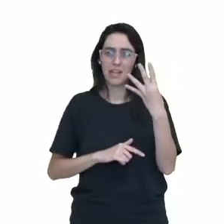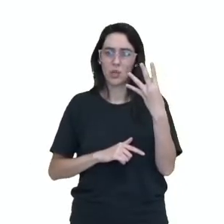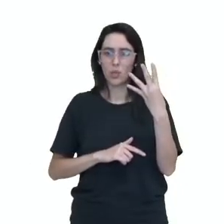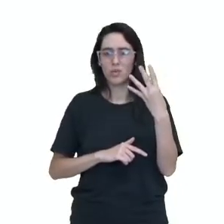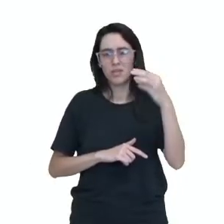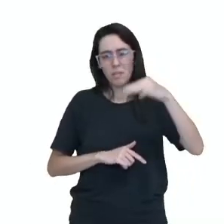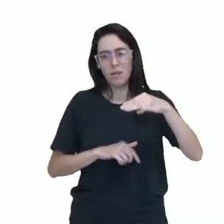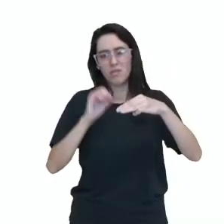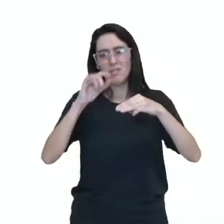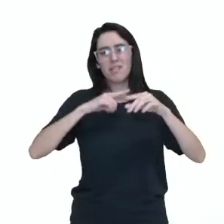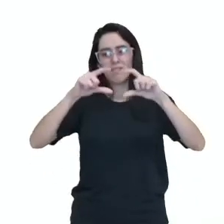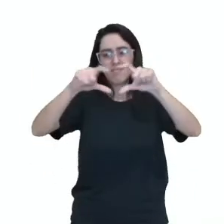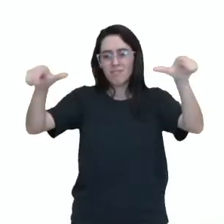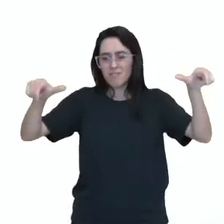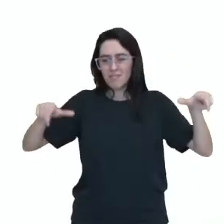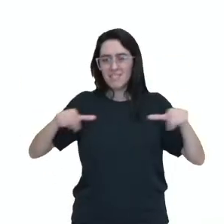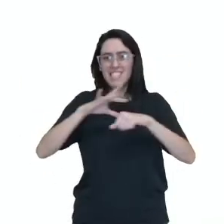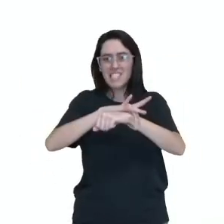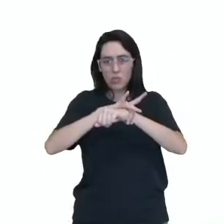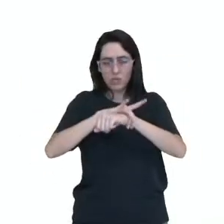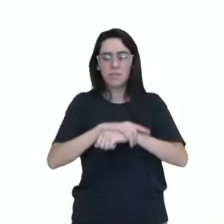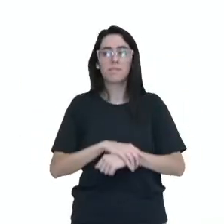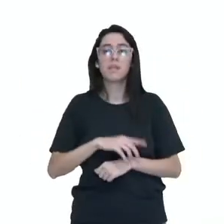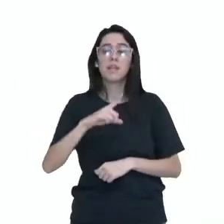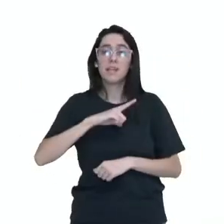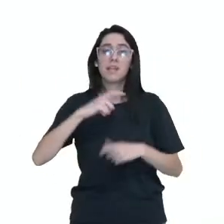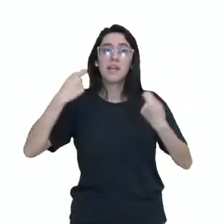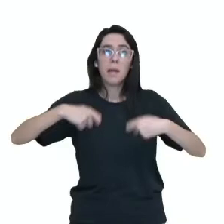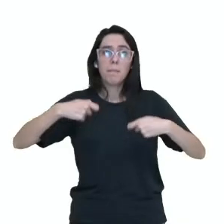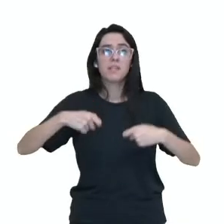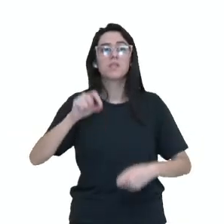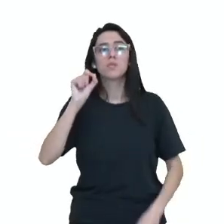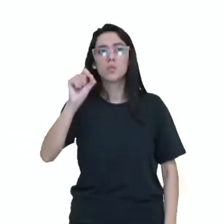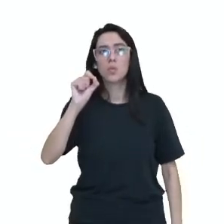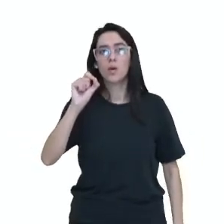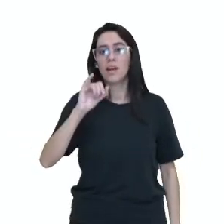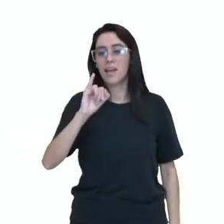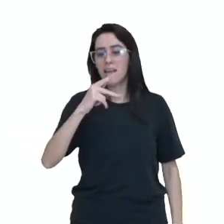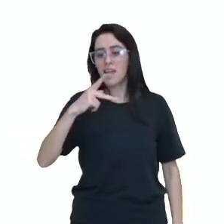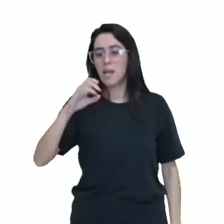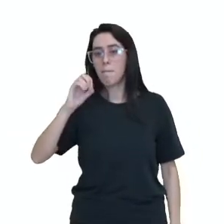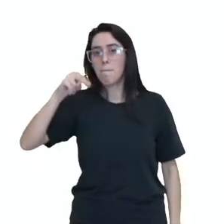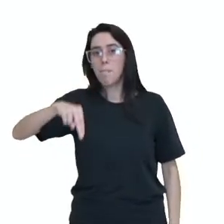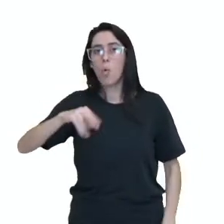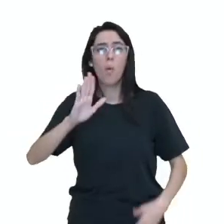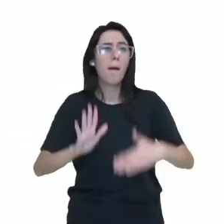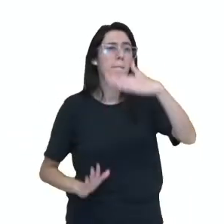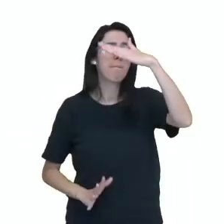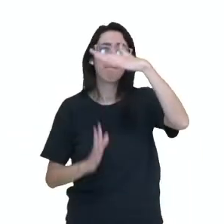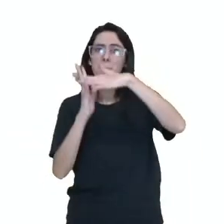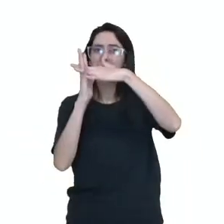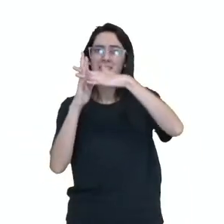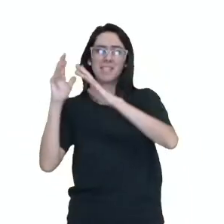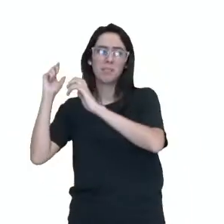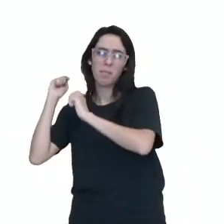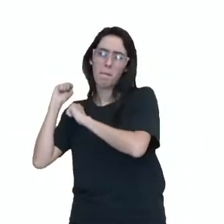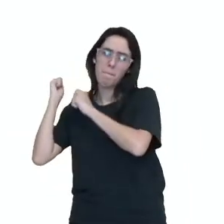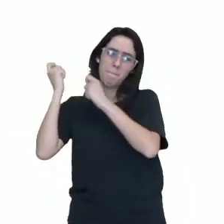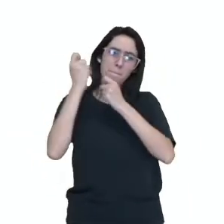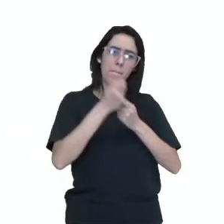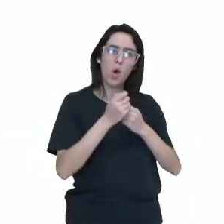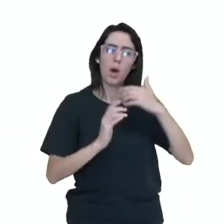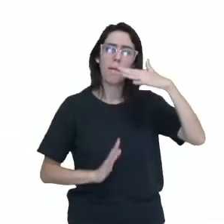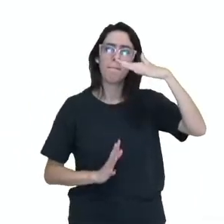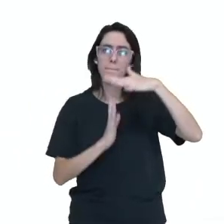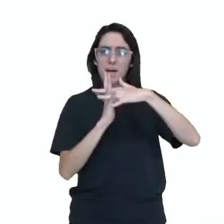O objetivo principal é aplicar o Ipon, o golpe de pontuação máxima que encerra a luta. Outras pontuações